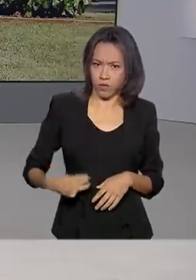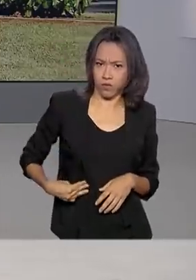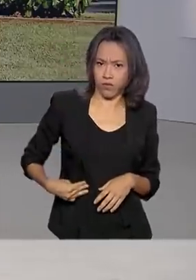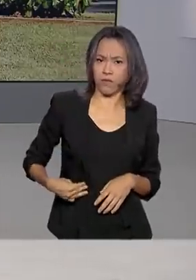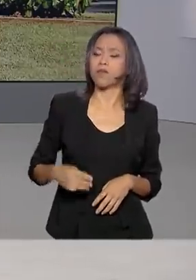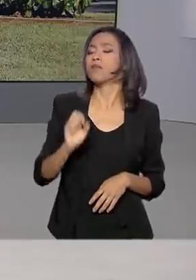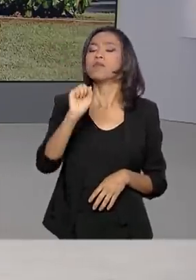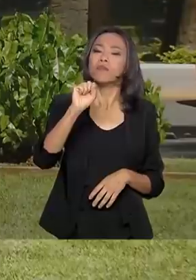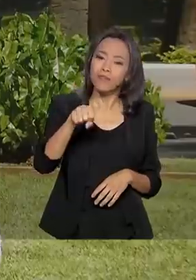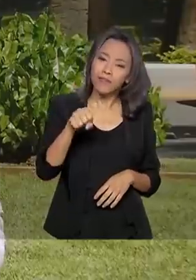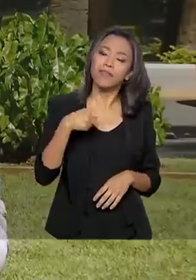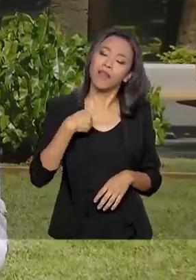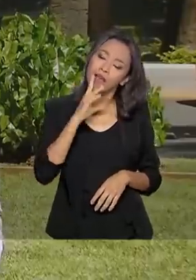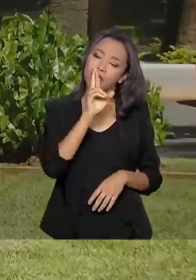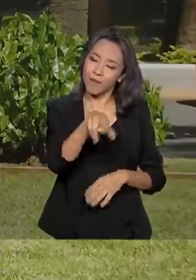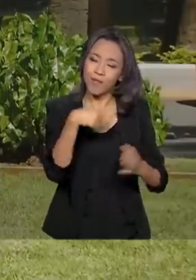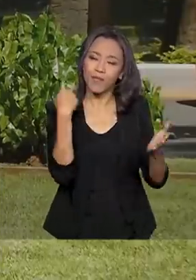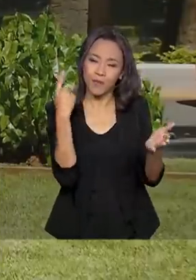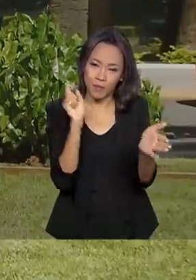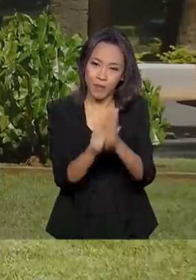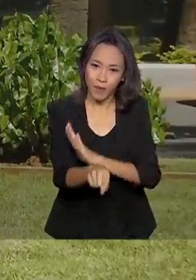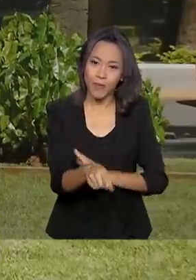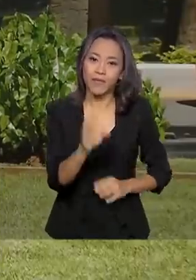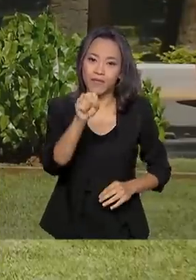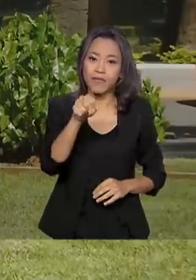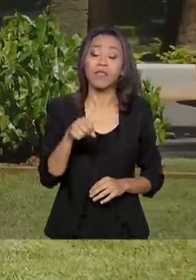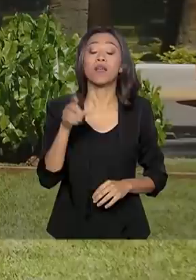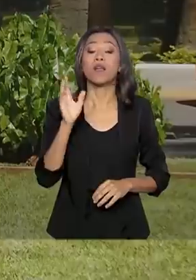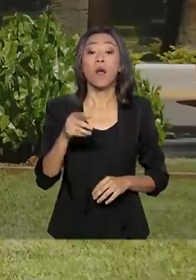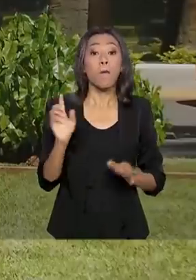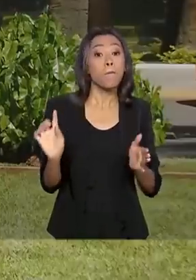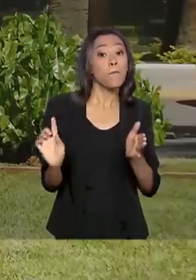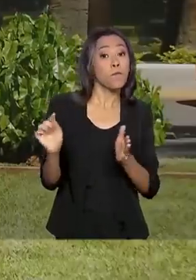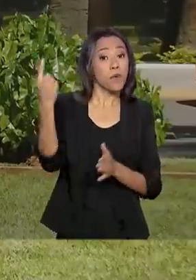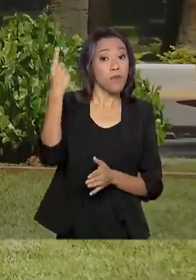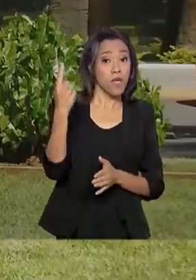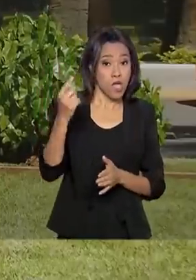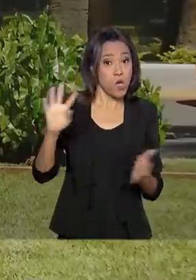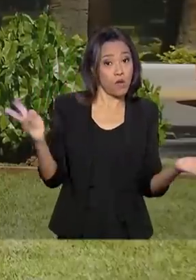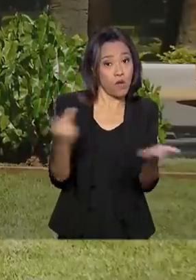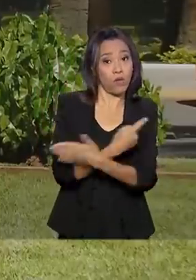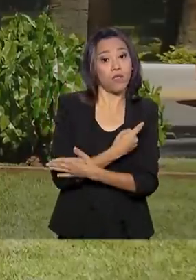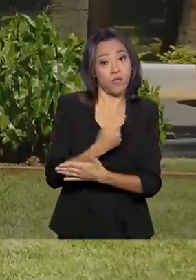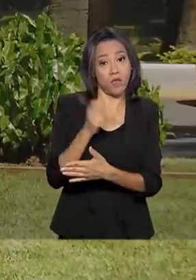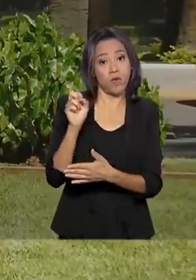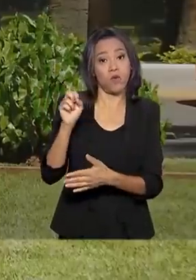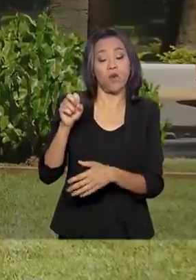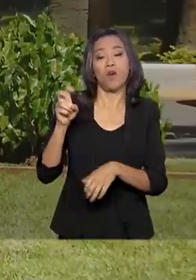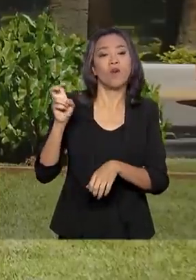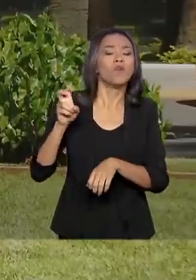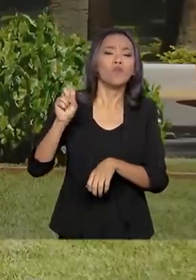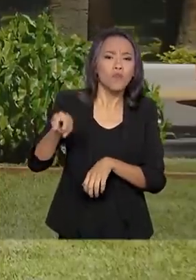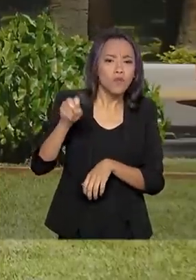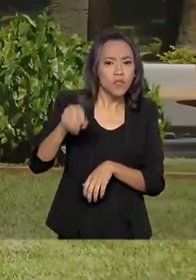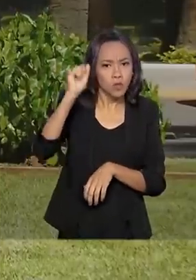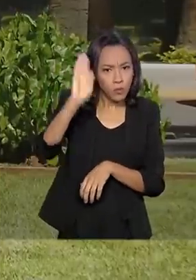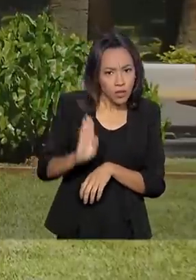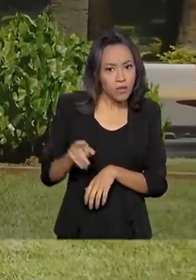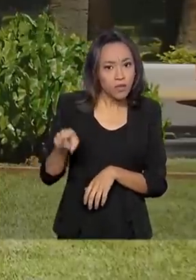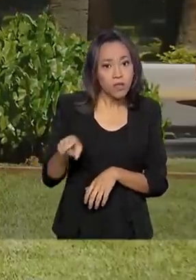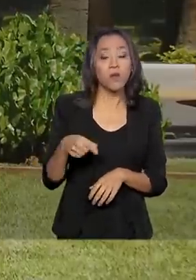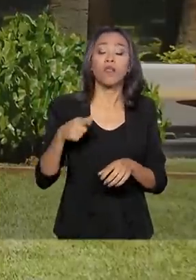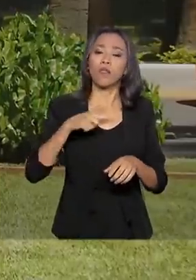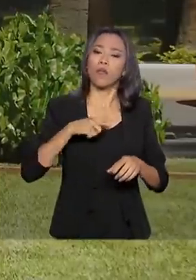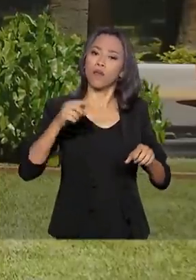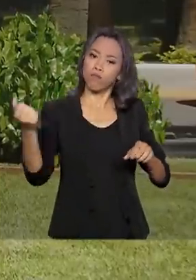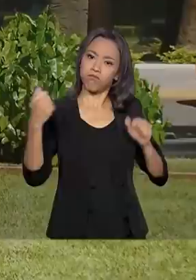Exatamente. Carla, respondendo agora a sua primeira pergunta, assim que foi confirmado o primeiro caso da doença no país, além de uma reunião do ministro Mandetta com técnicos